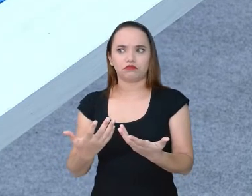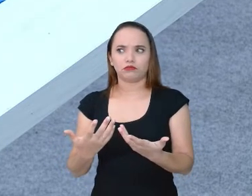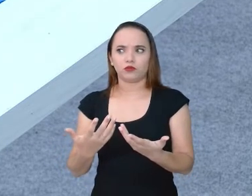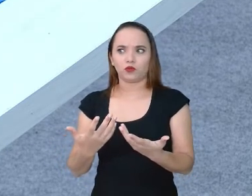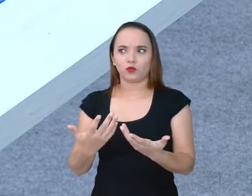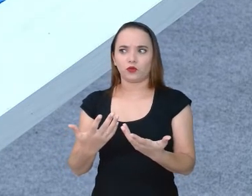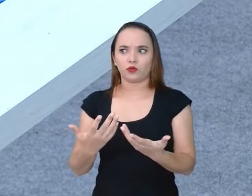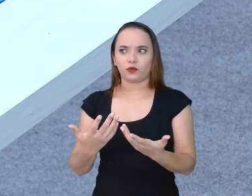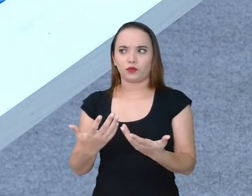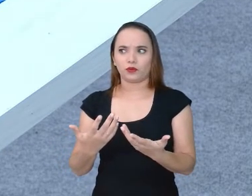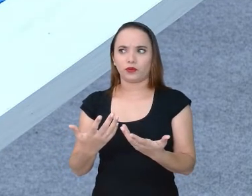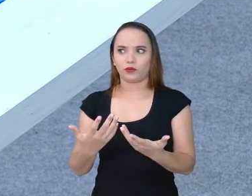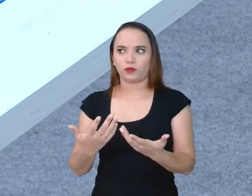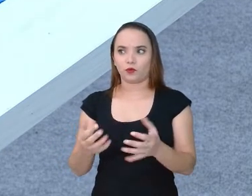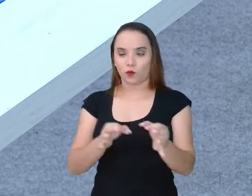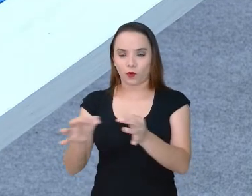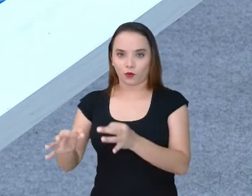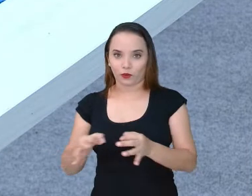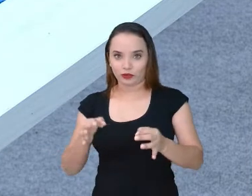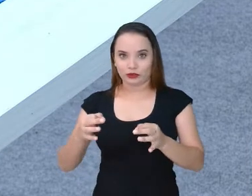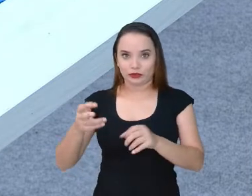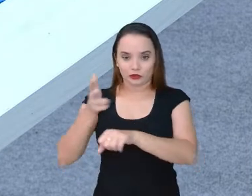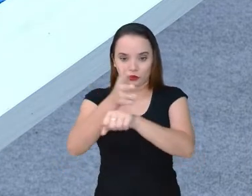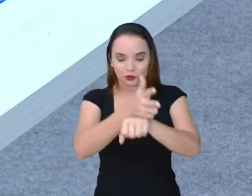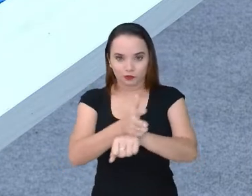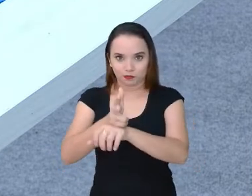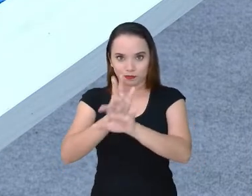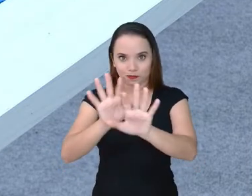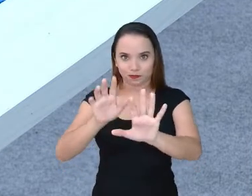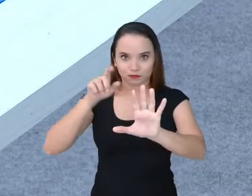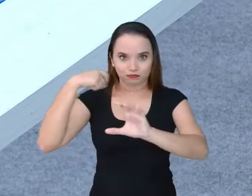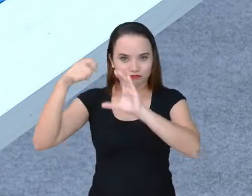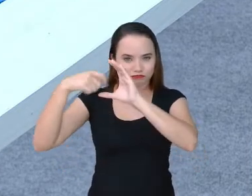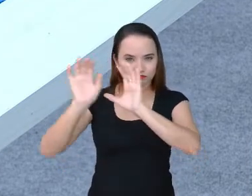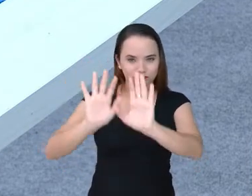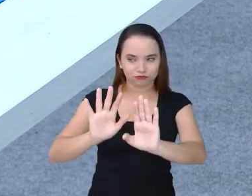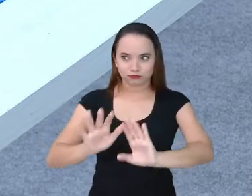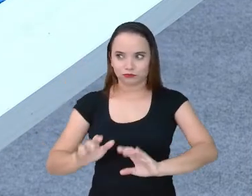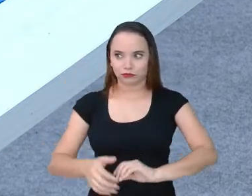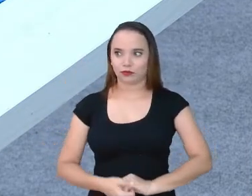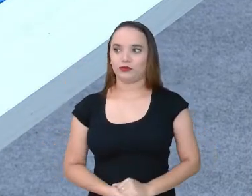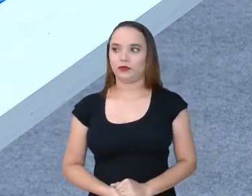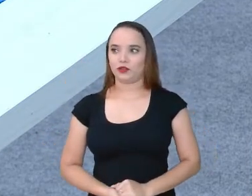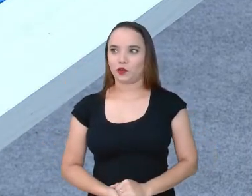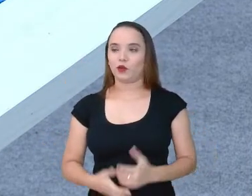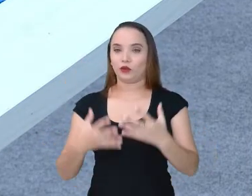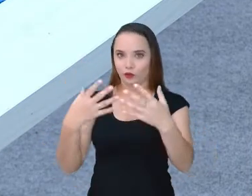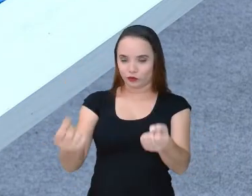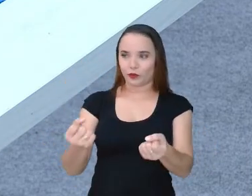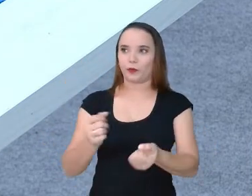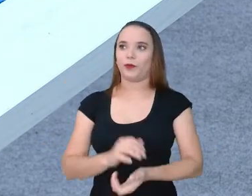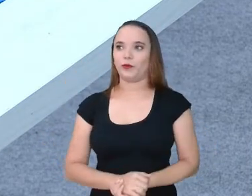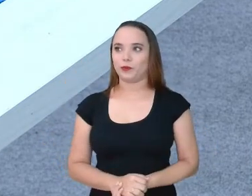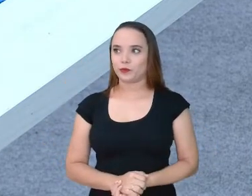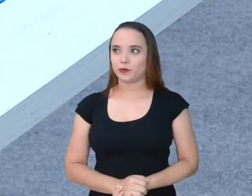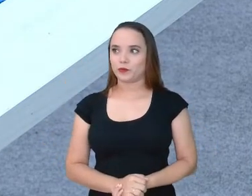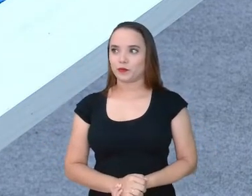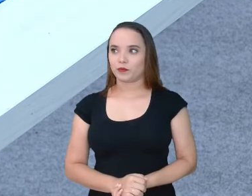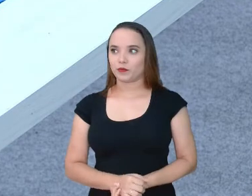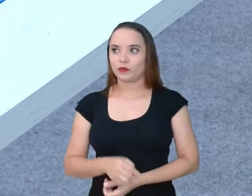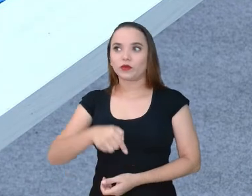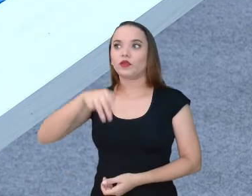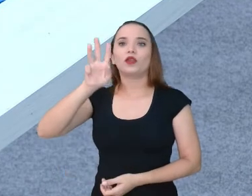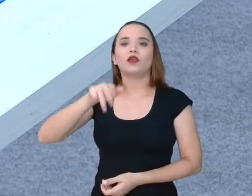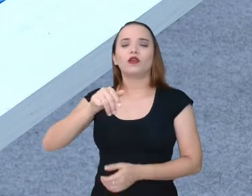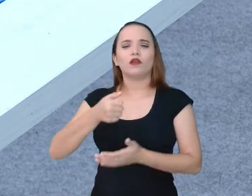O meu, né? O meu e o de Vivi. Aqui mais. de Heleno. Isso, vamos simbora. Aí, né? Quem vai fazer o